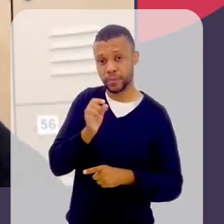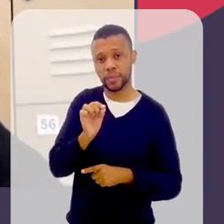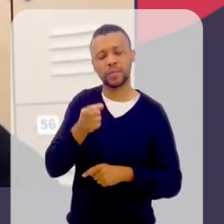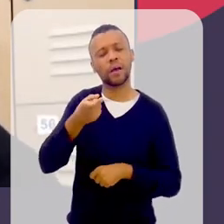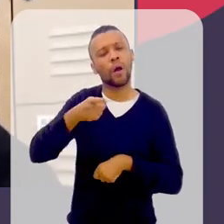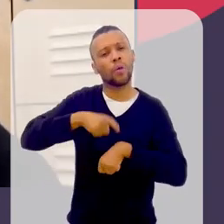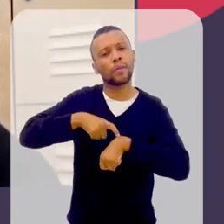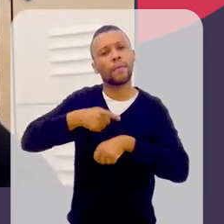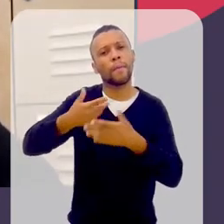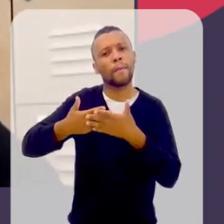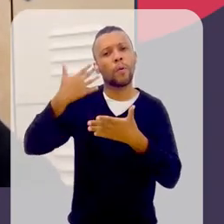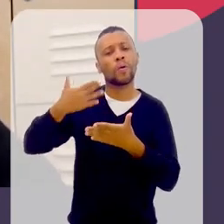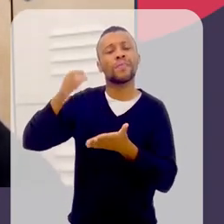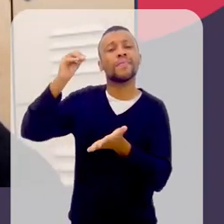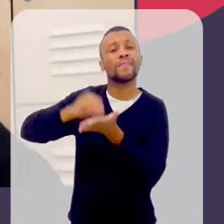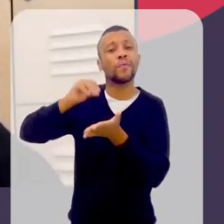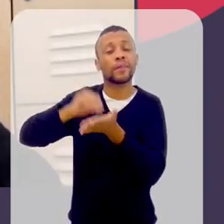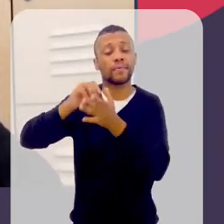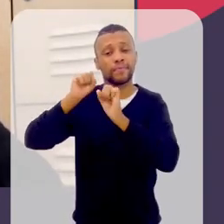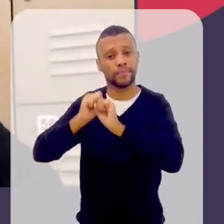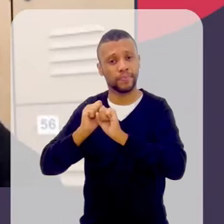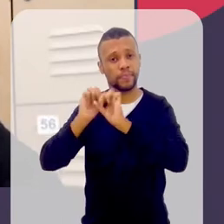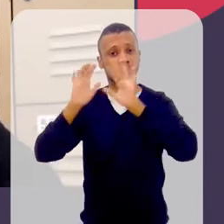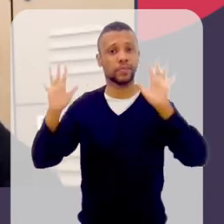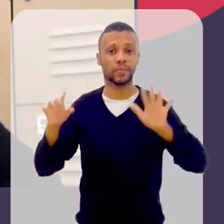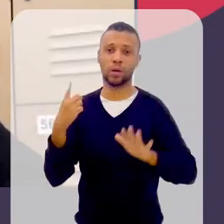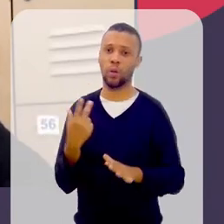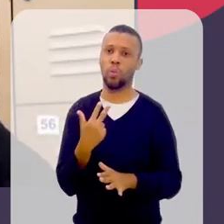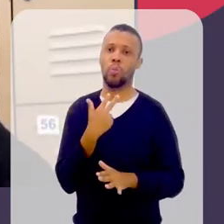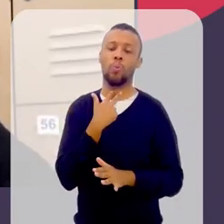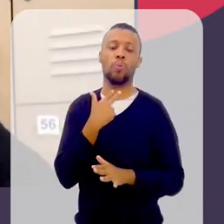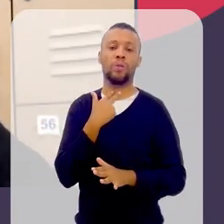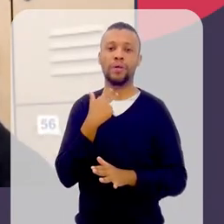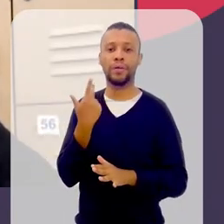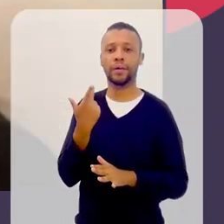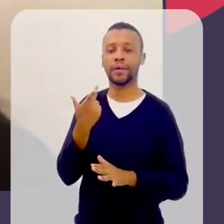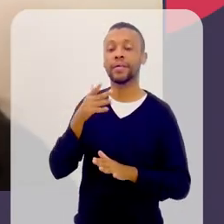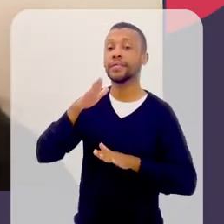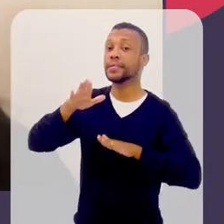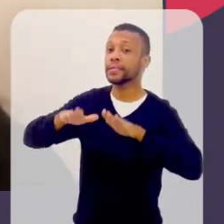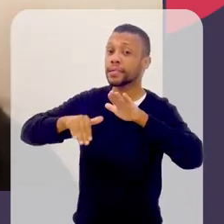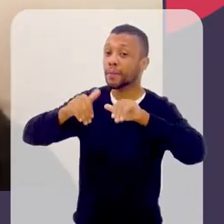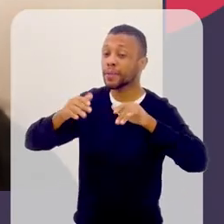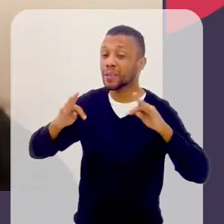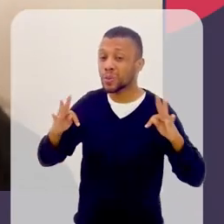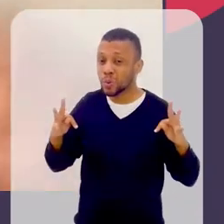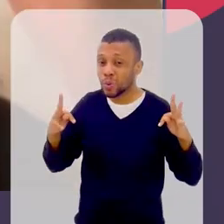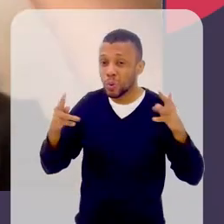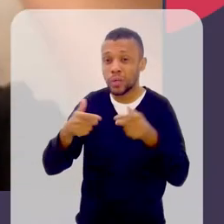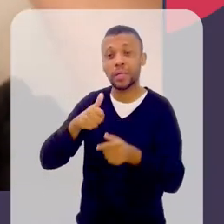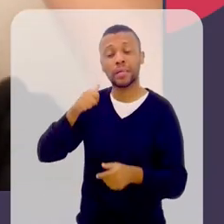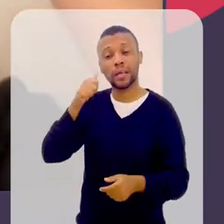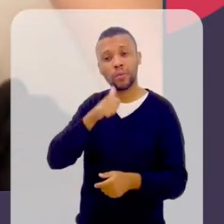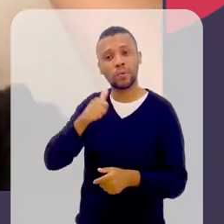até há muito pouco tempo, não estava claro que a gente não poderia chamar todas as mulheres que